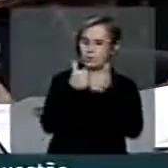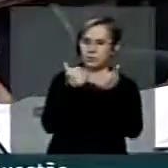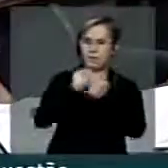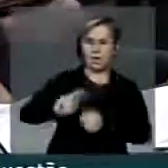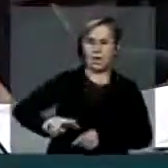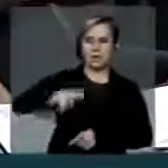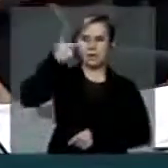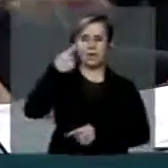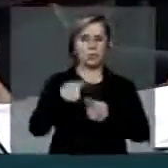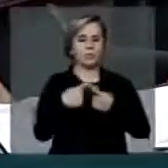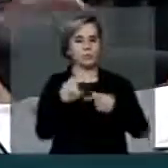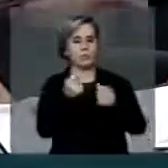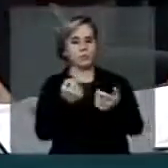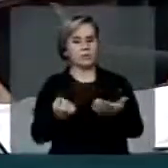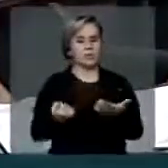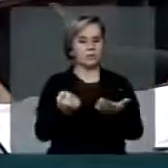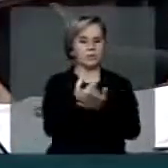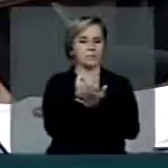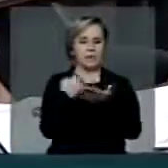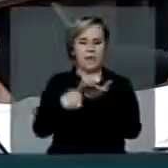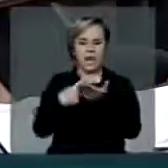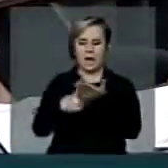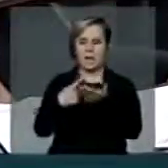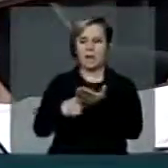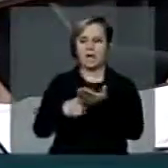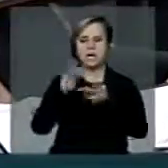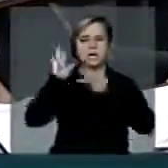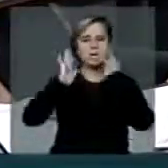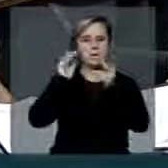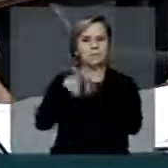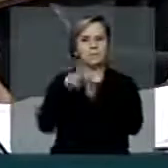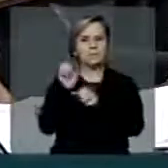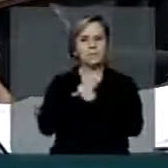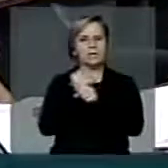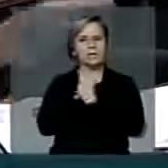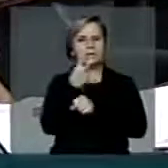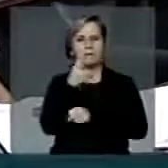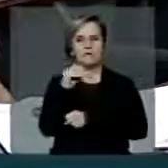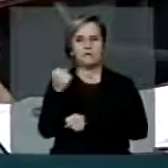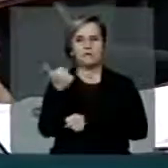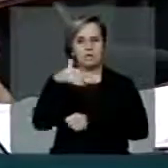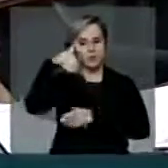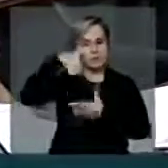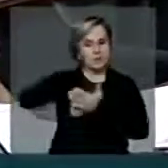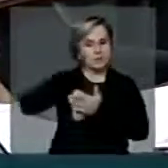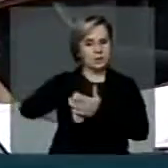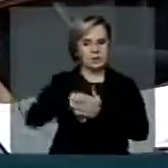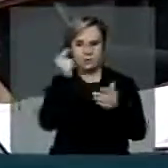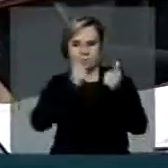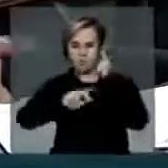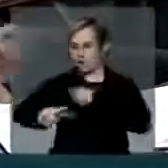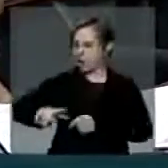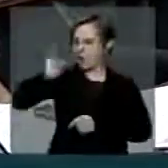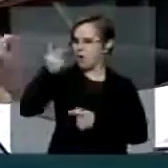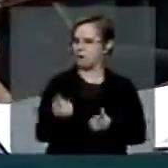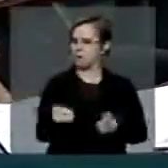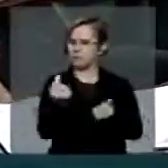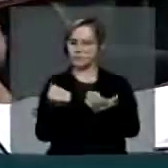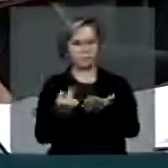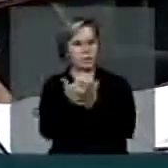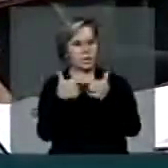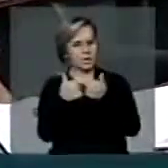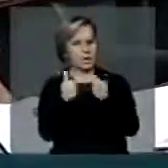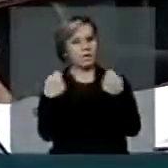o financiamento das campanhas de 2012, e aumentaram o preço da passagem. Portanto, temos que